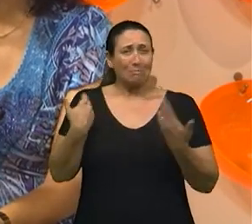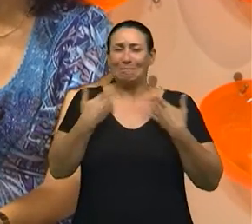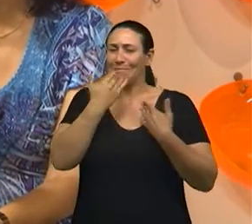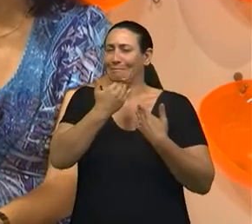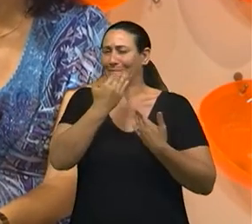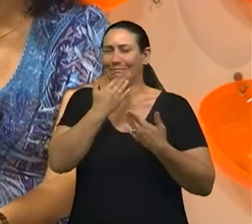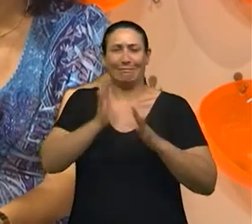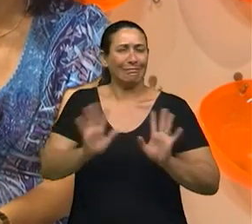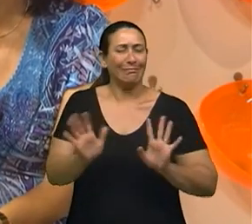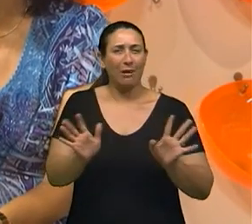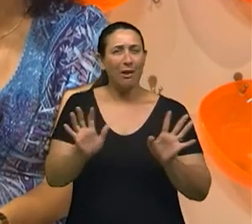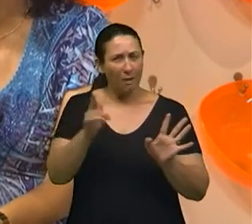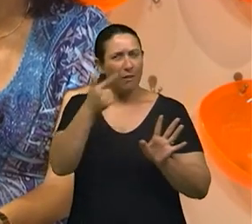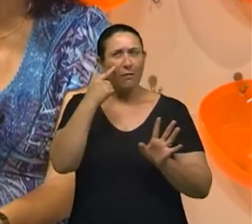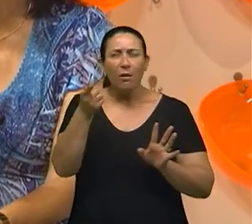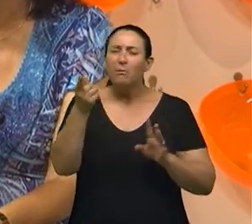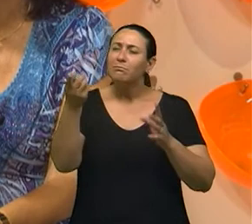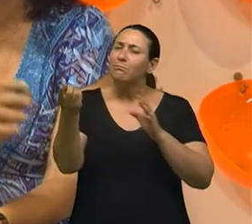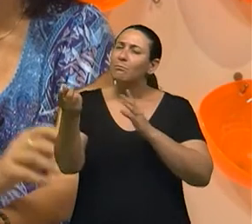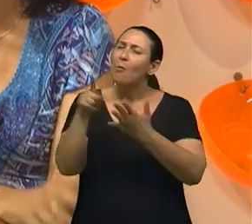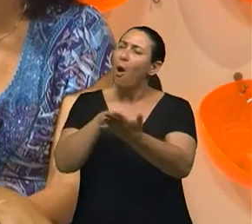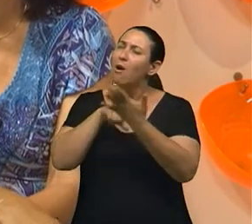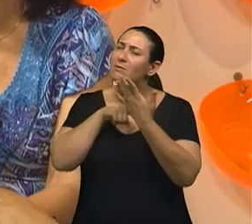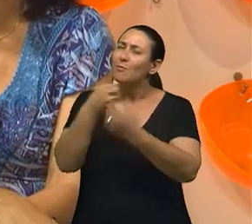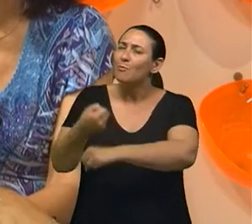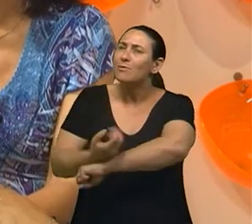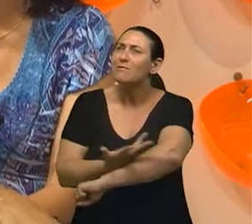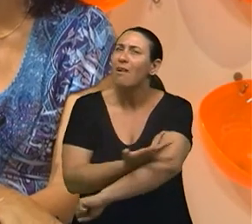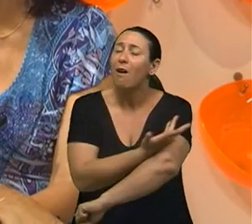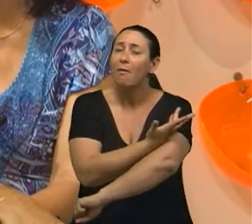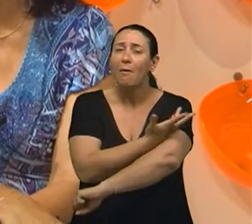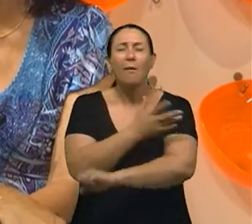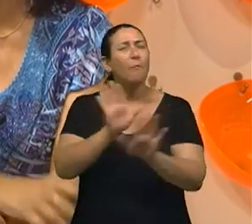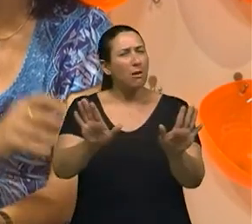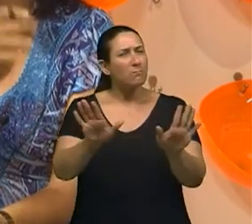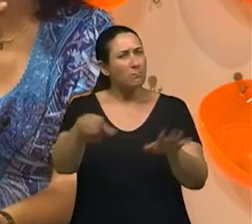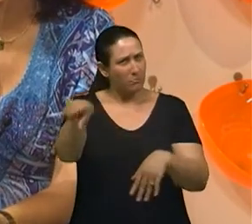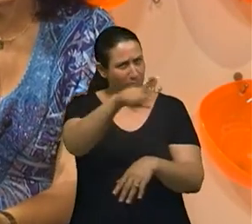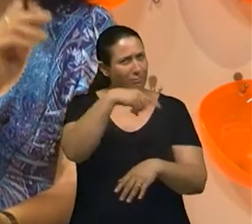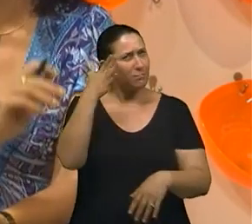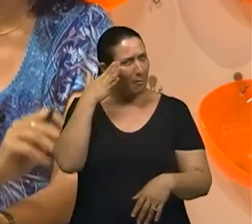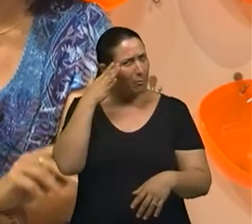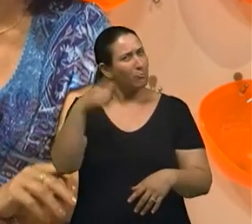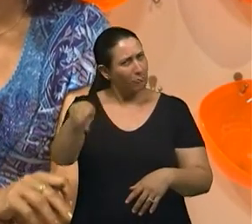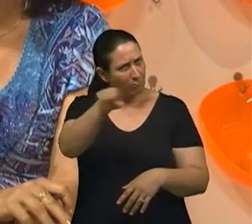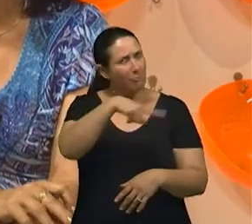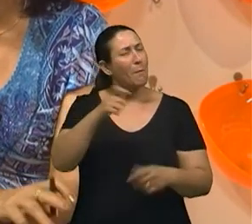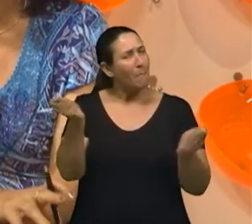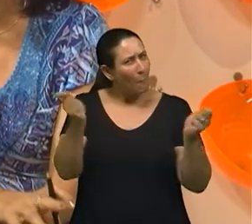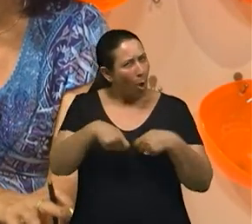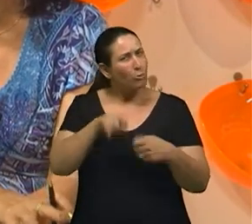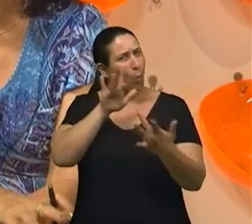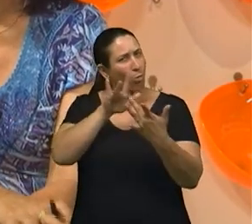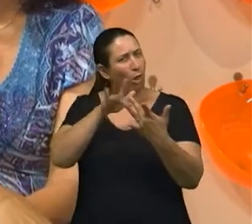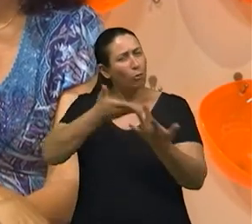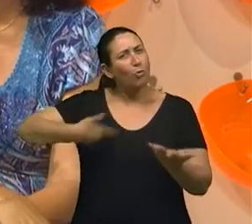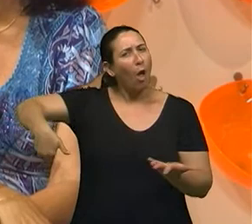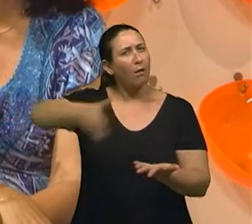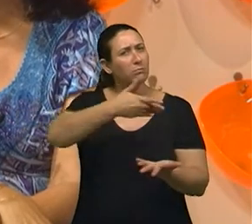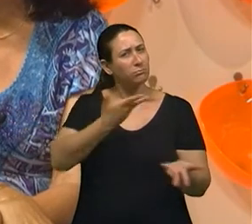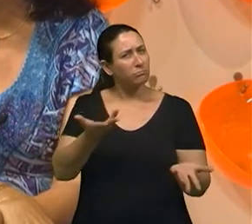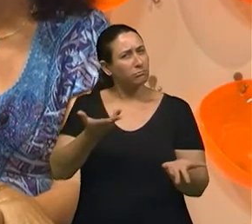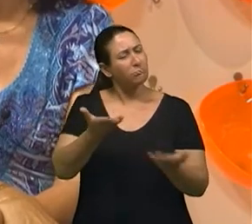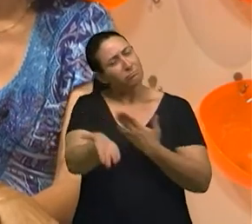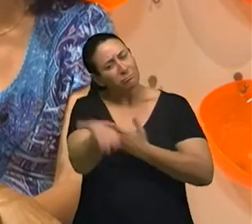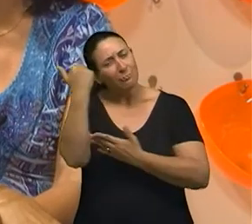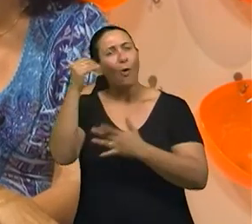Essa conexão que eles nos trouxeram de emoção muito boa, mas vocês sabem que vocês também tem uma conexão direta com a gente através